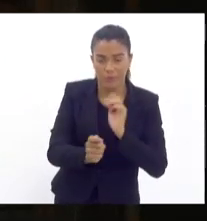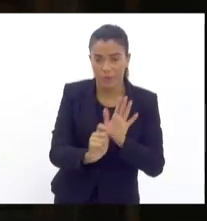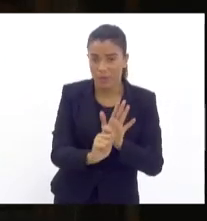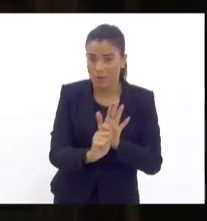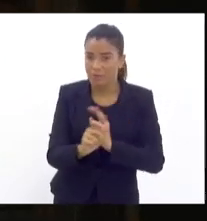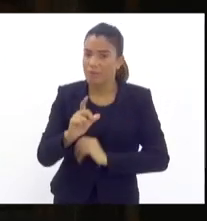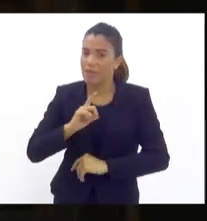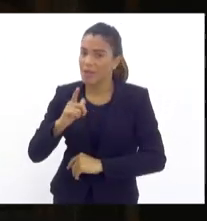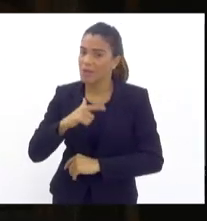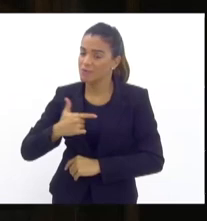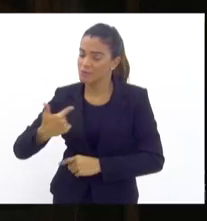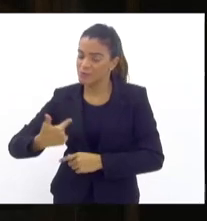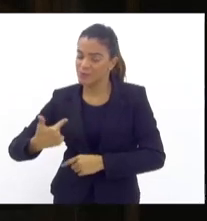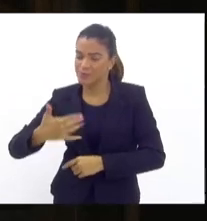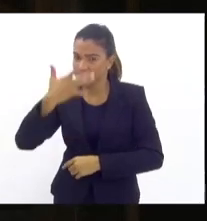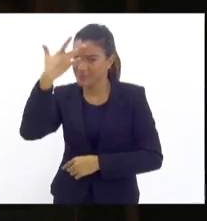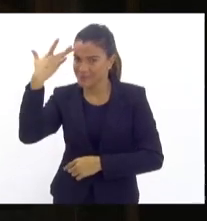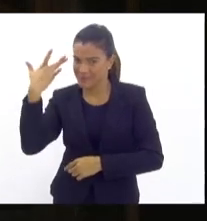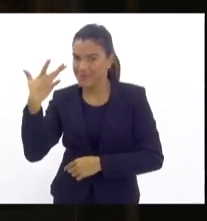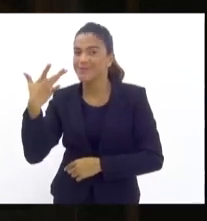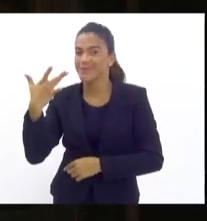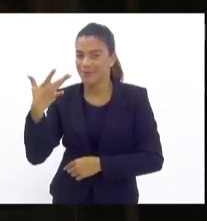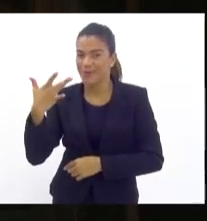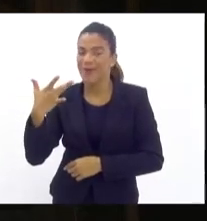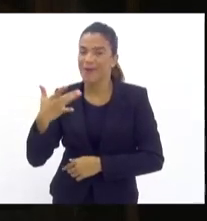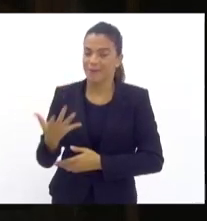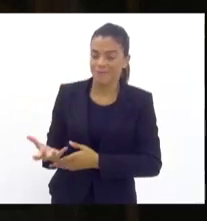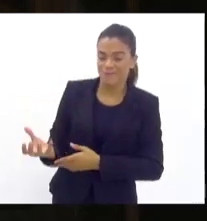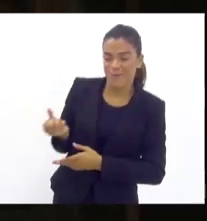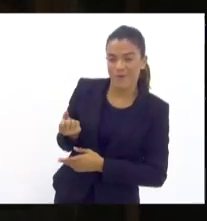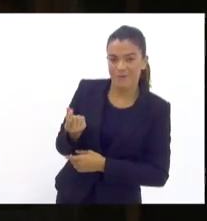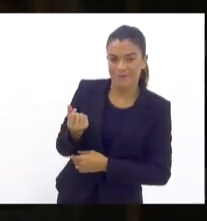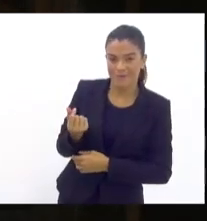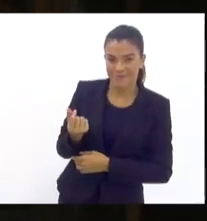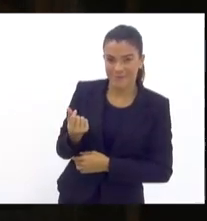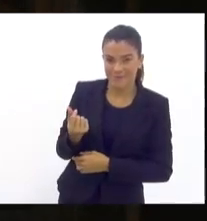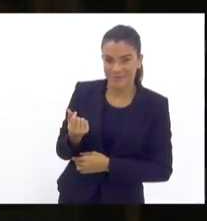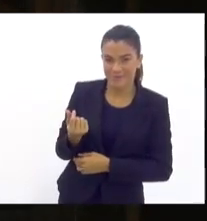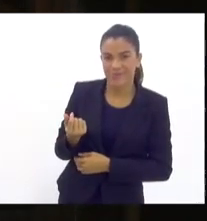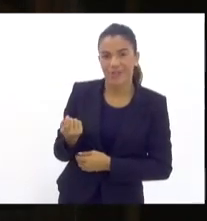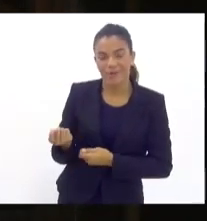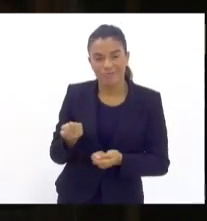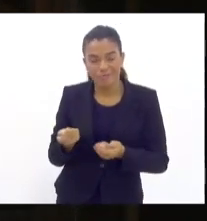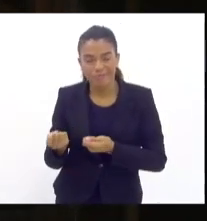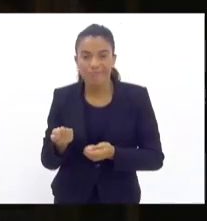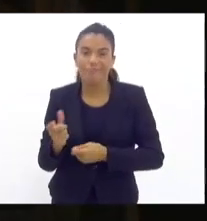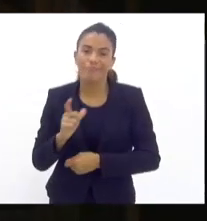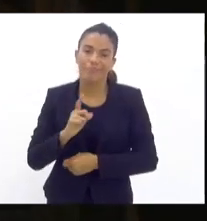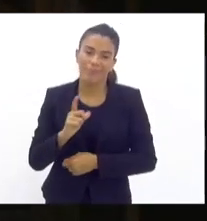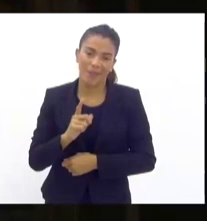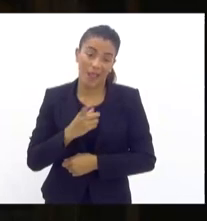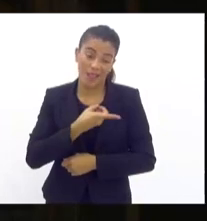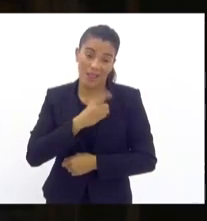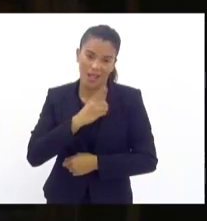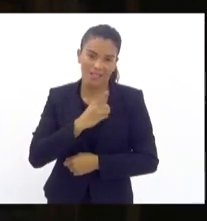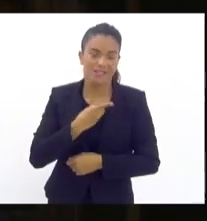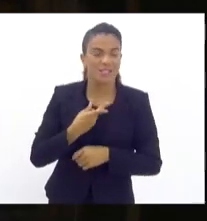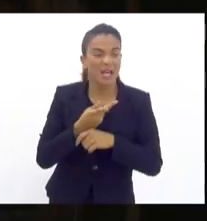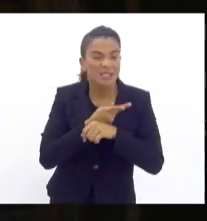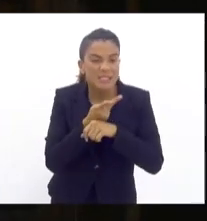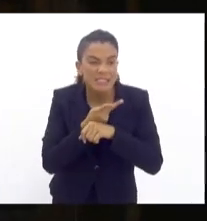receptador secundário, que é o que faz a máquina girar. As forças-tarefas gerenciadas pelos DPAs estão atrás desses indivíduos e, ó,